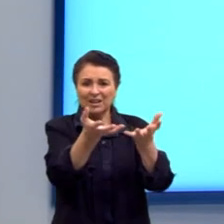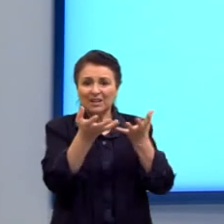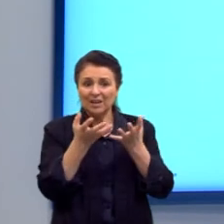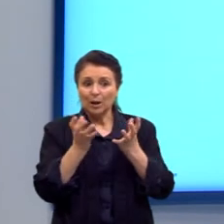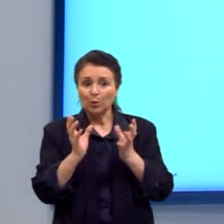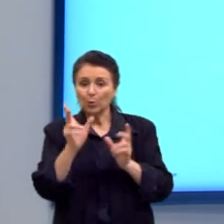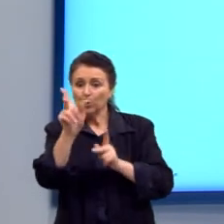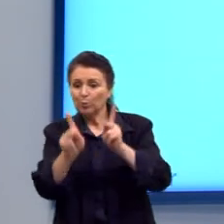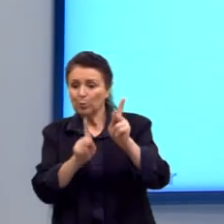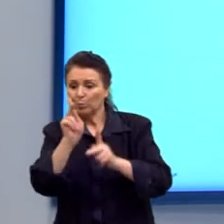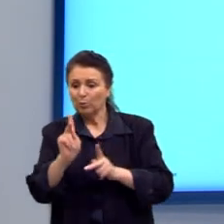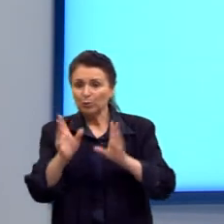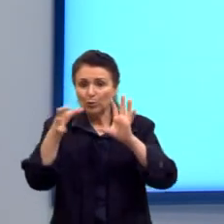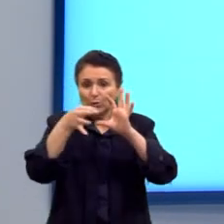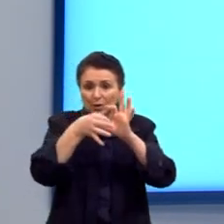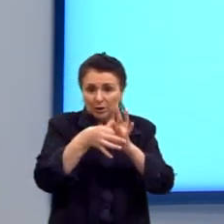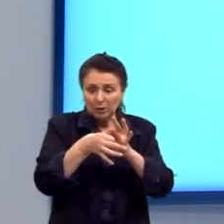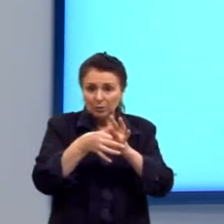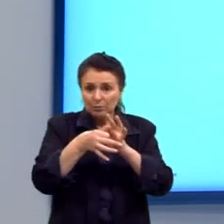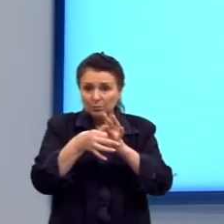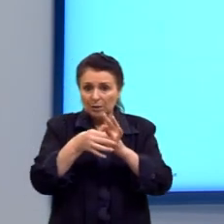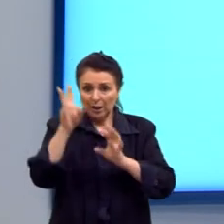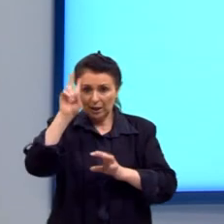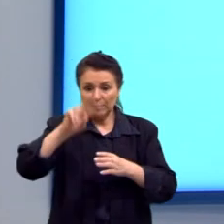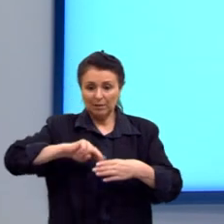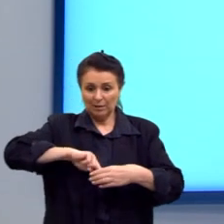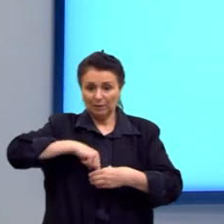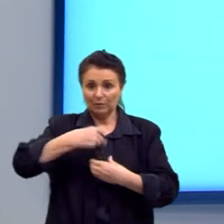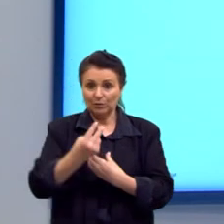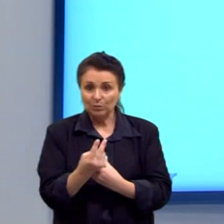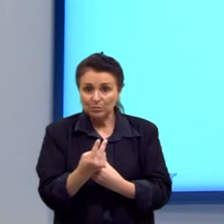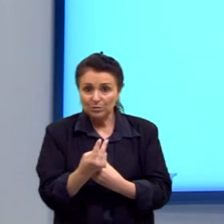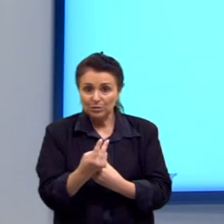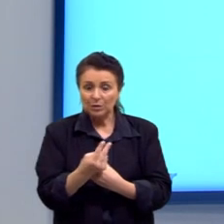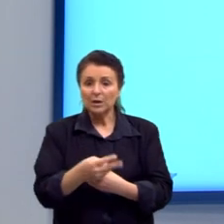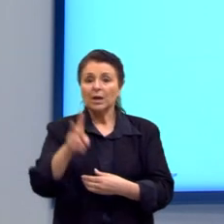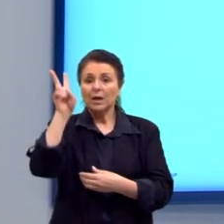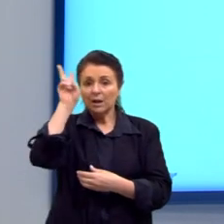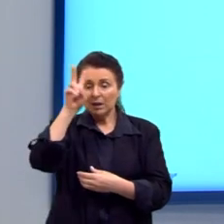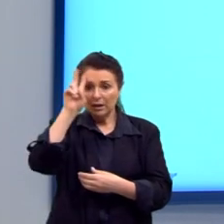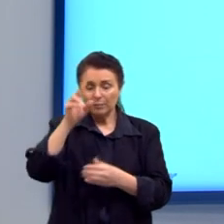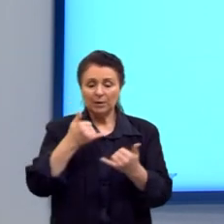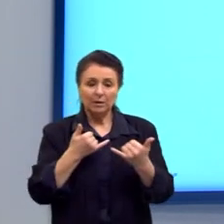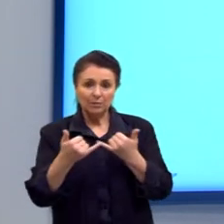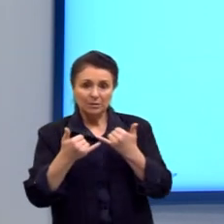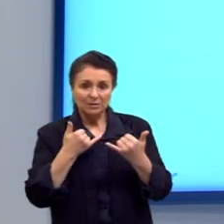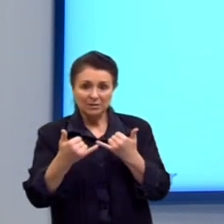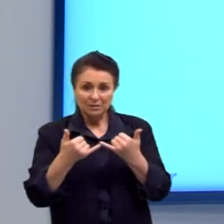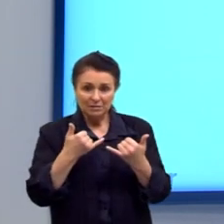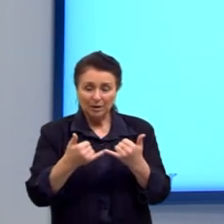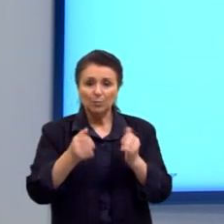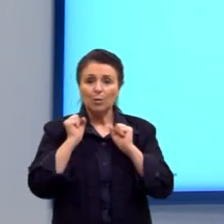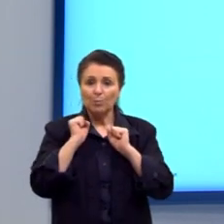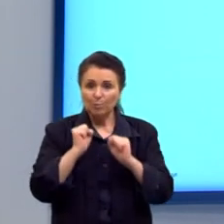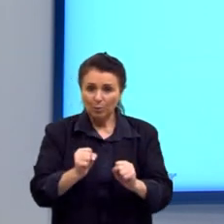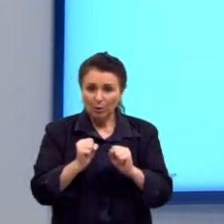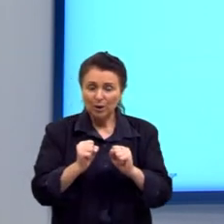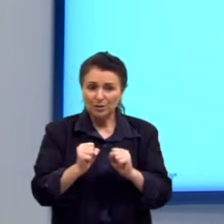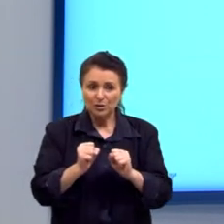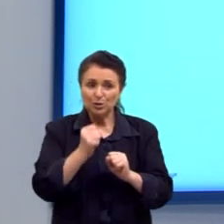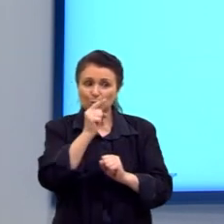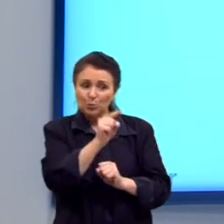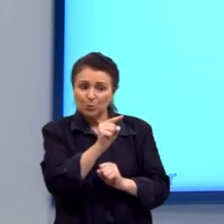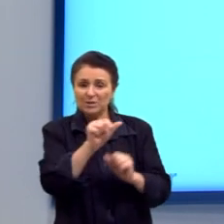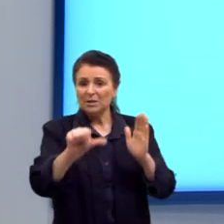unido e leal. Lembra lá da virtude? De fato, com os poucos exemplos duros poderá ser mais clemente do que